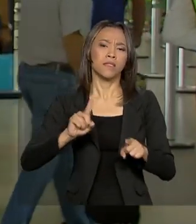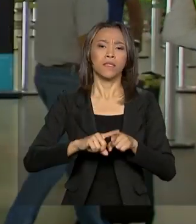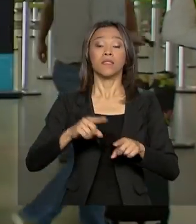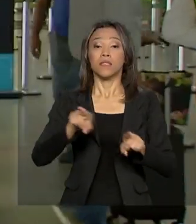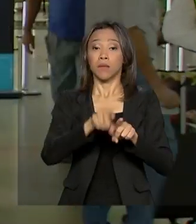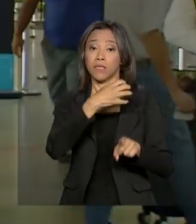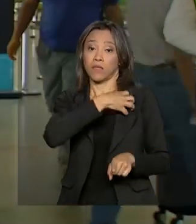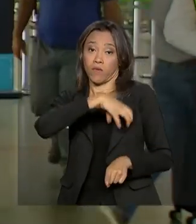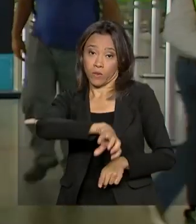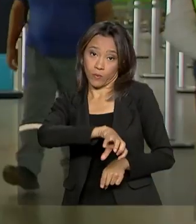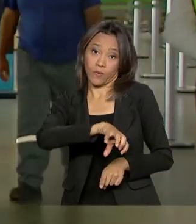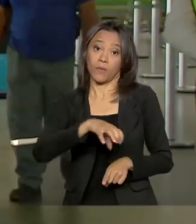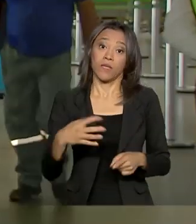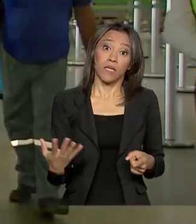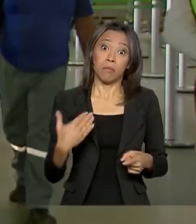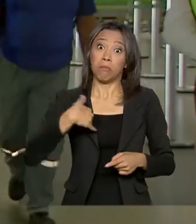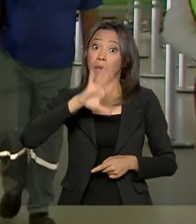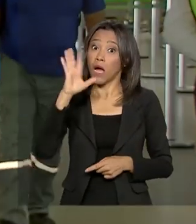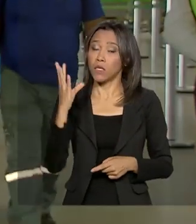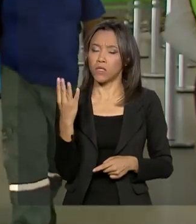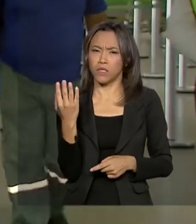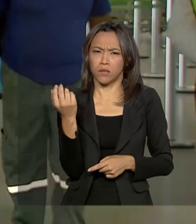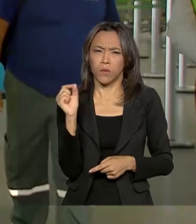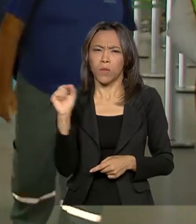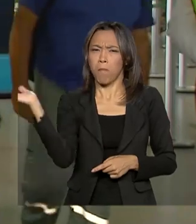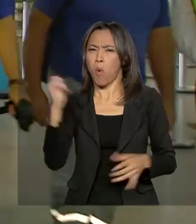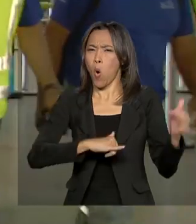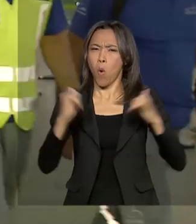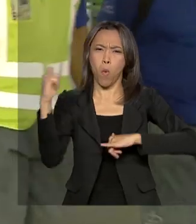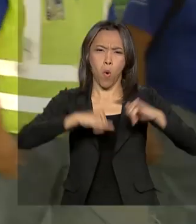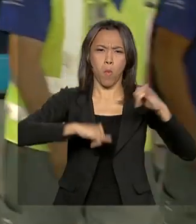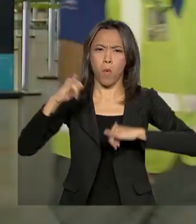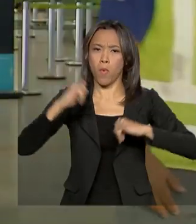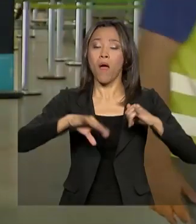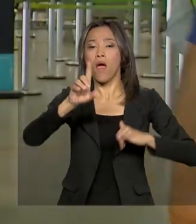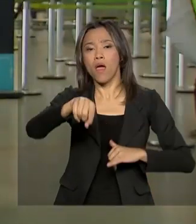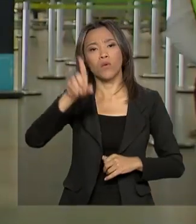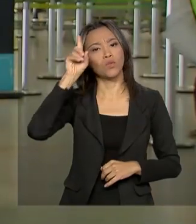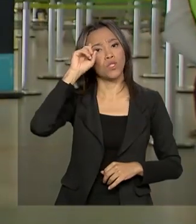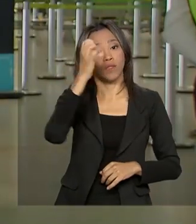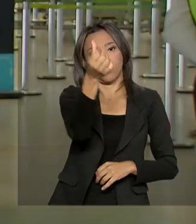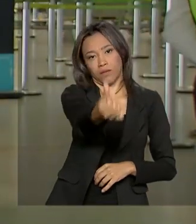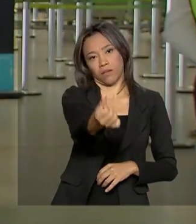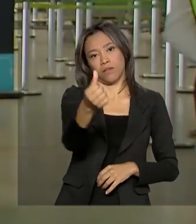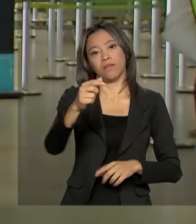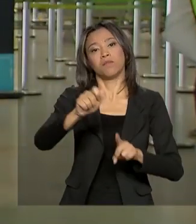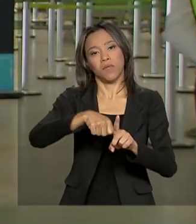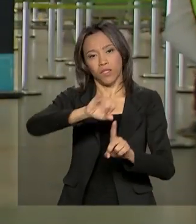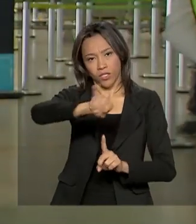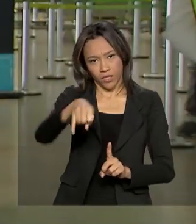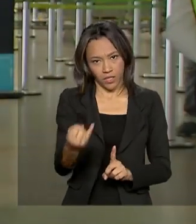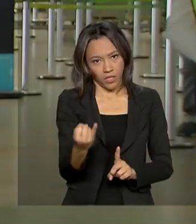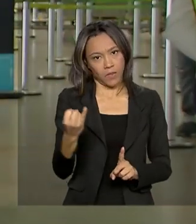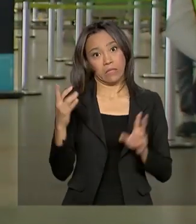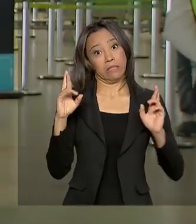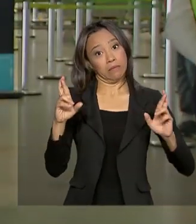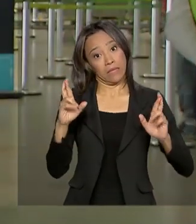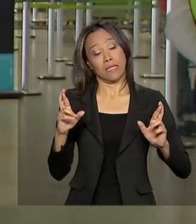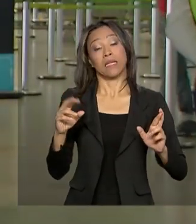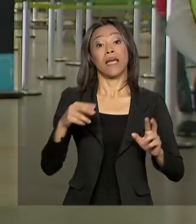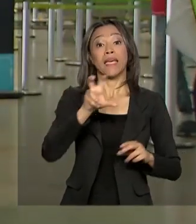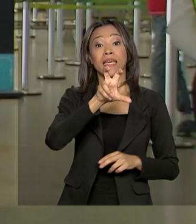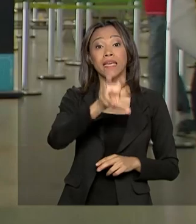dia que deve concentrar o maior número de partidas e chegadas será o dia 6 de janeiro. A expectativa é de